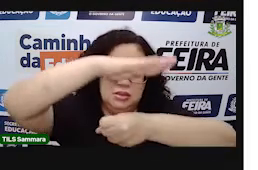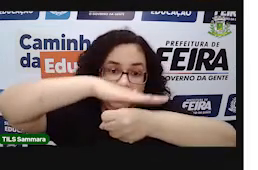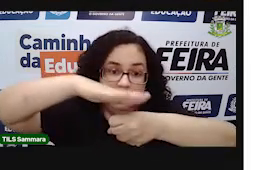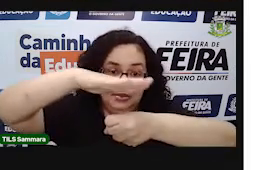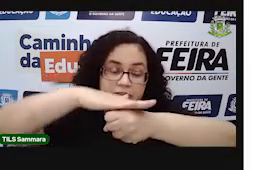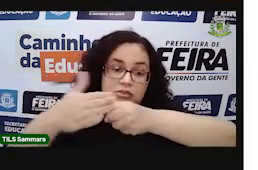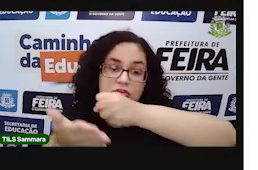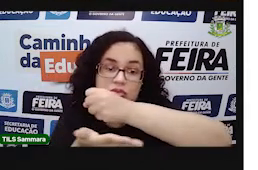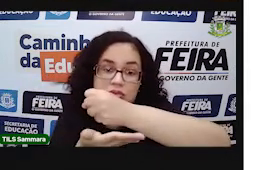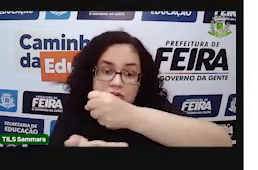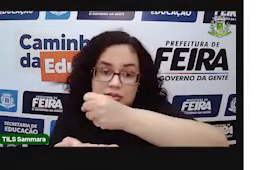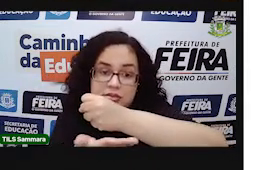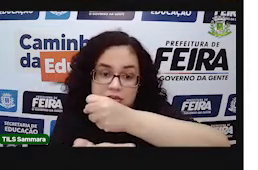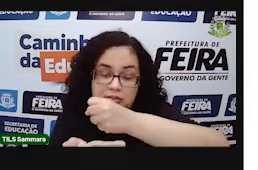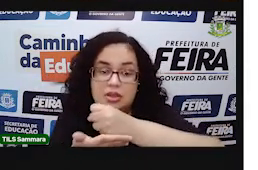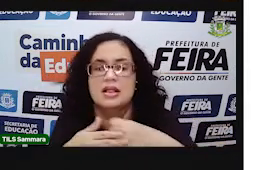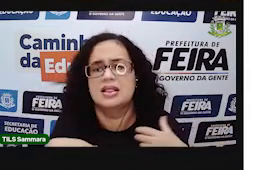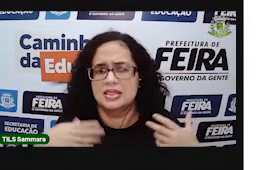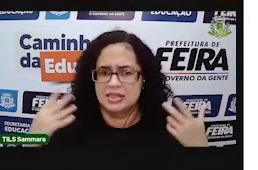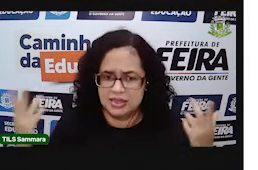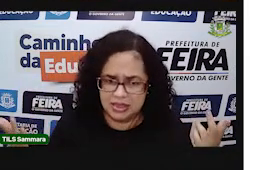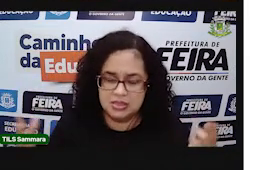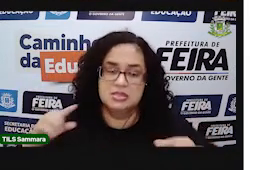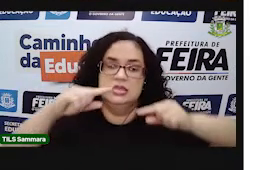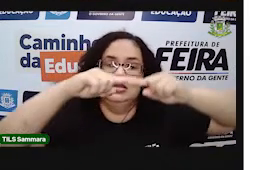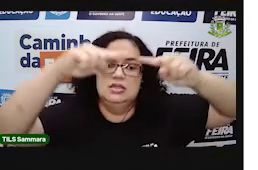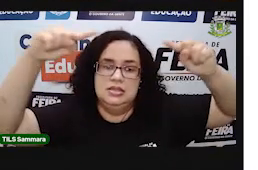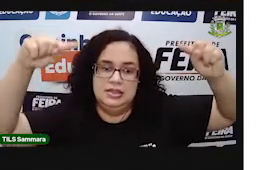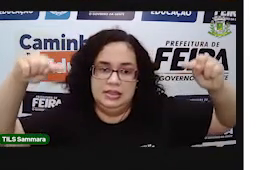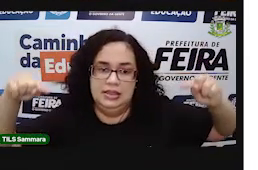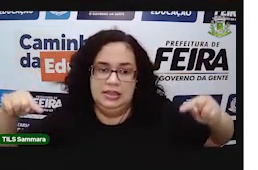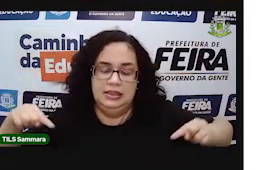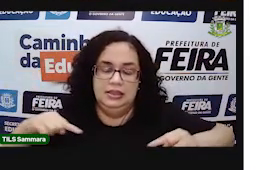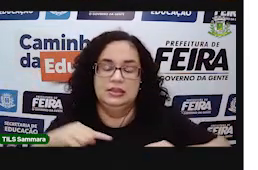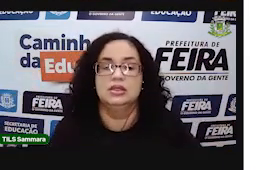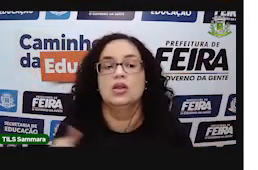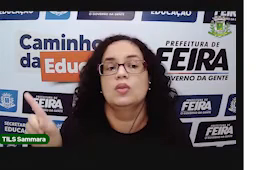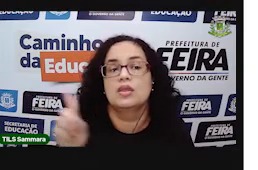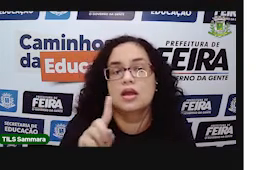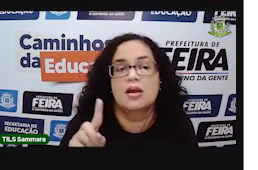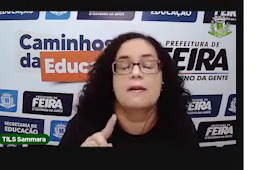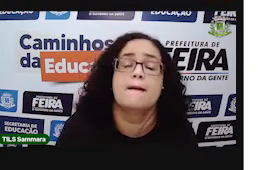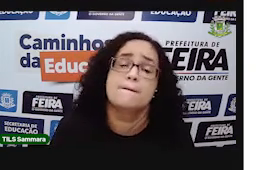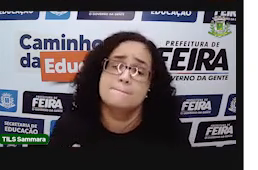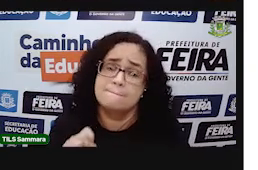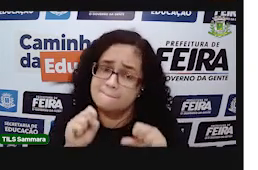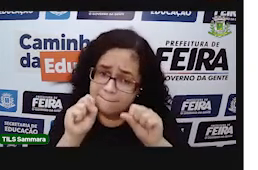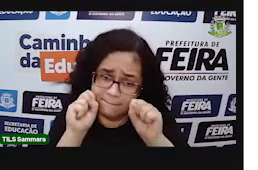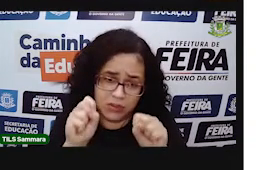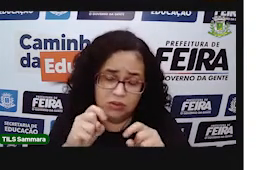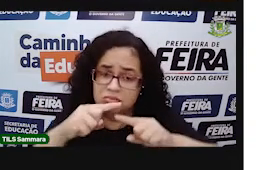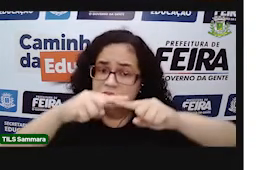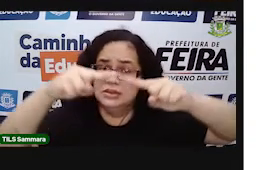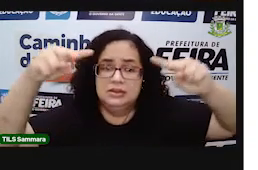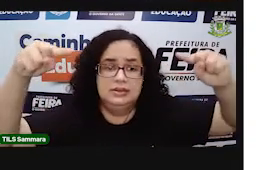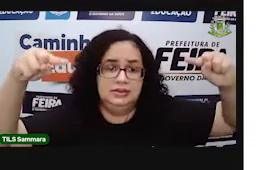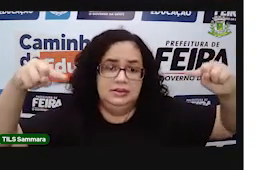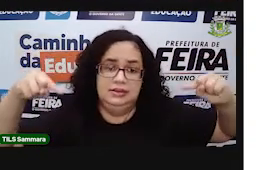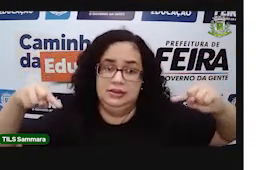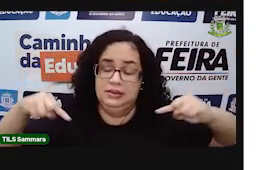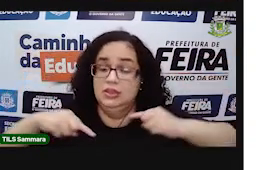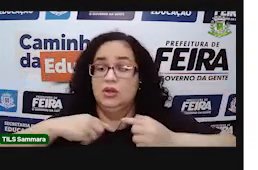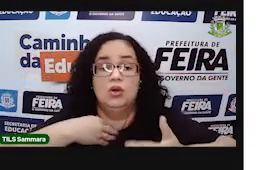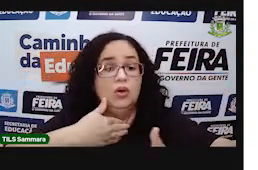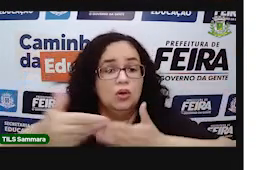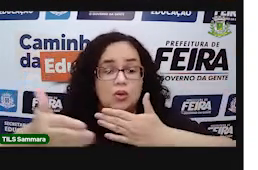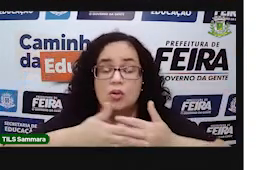bases, professor? A tampinha de cima e a tampinha de baixo, tem que ser retângulo? Não. Pode ser retângulo,